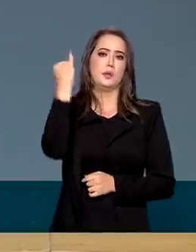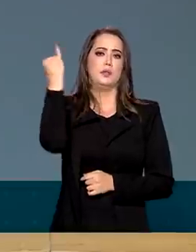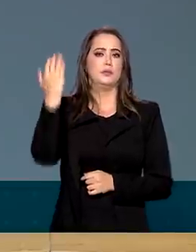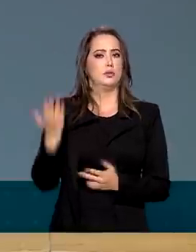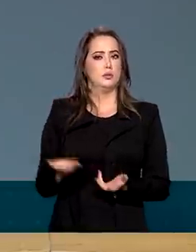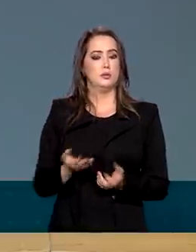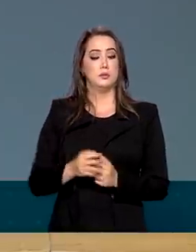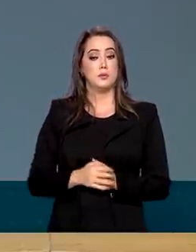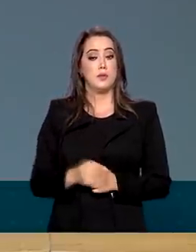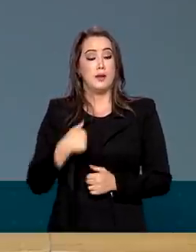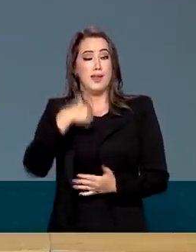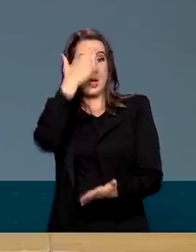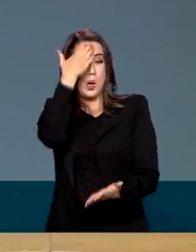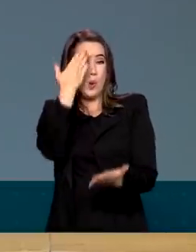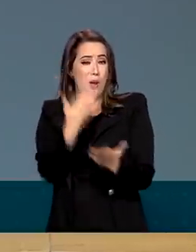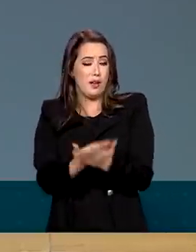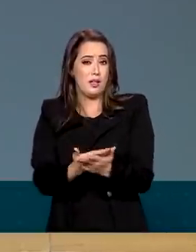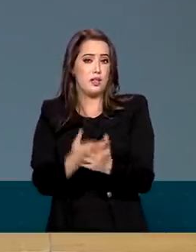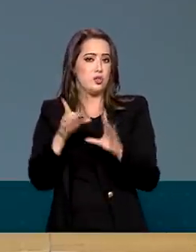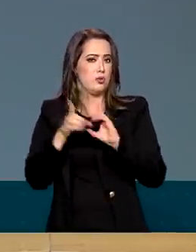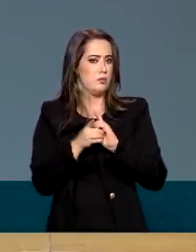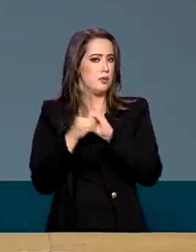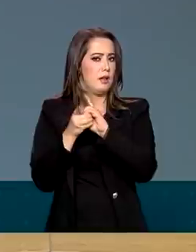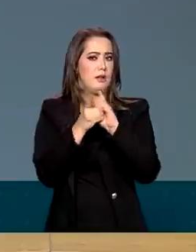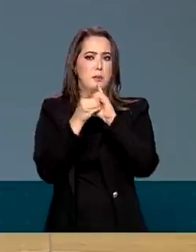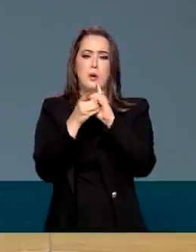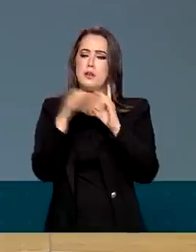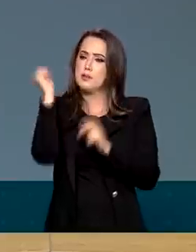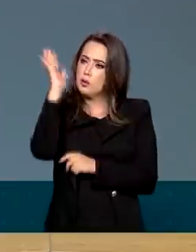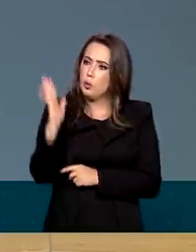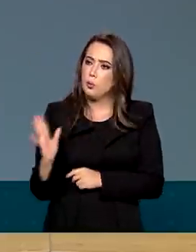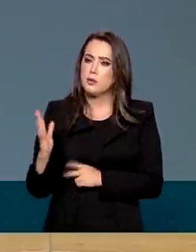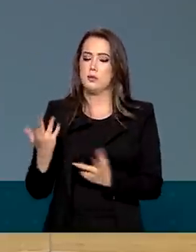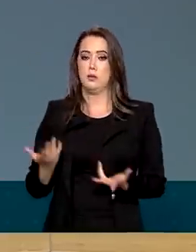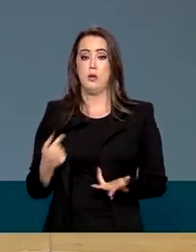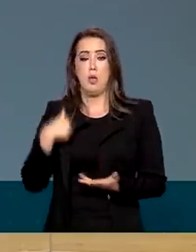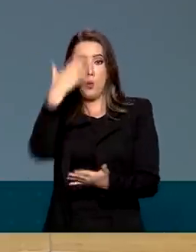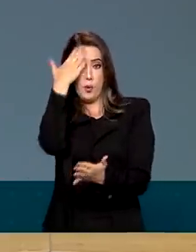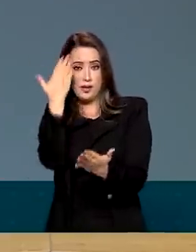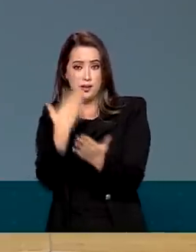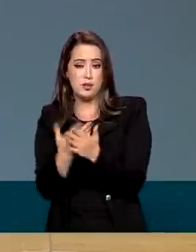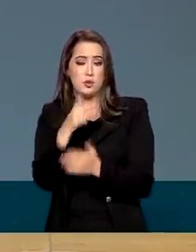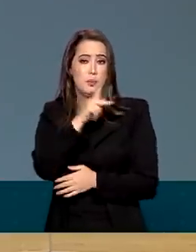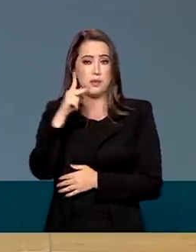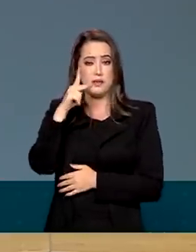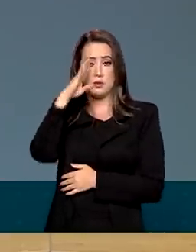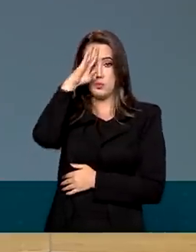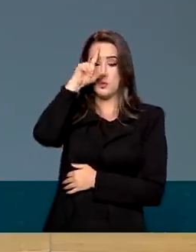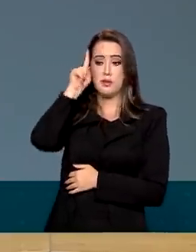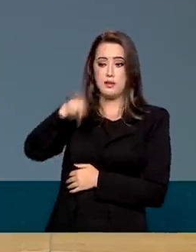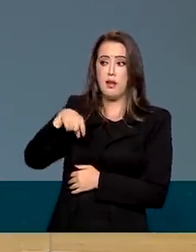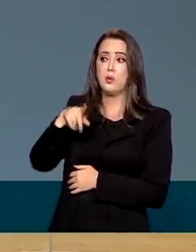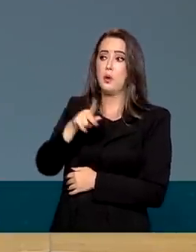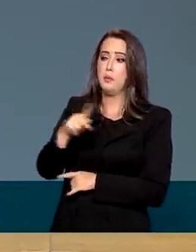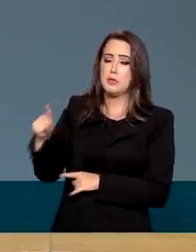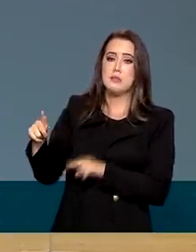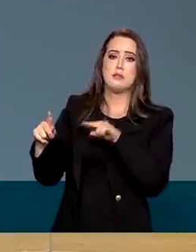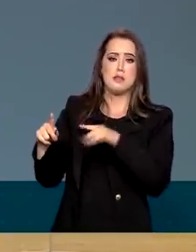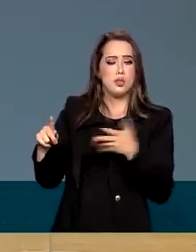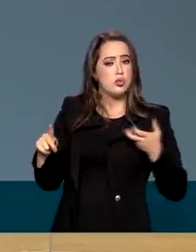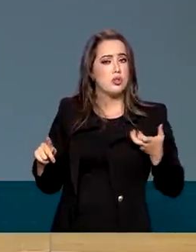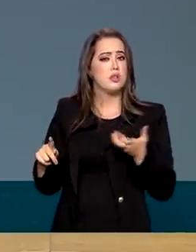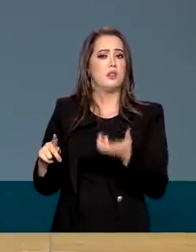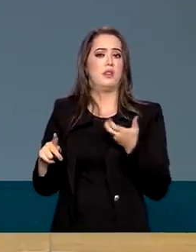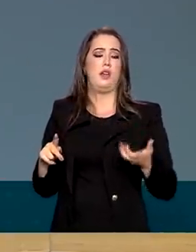acredito na democracia brasileira. Eu acredito que o presidente é um presidente que quer